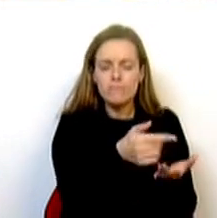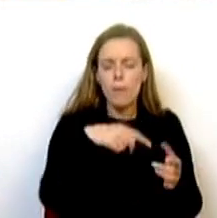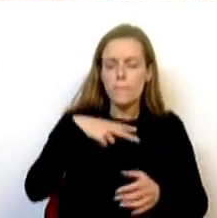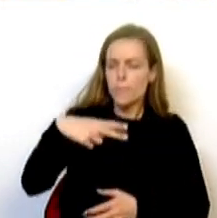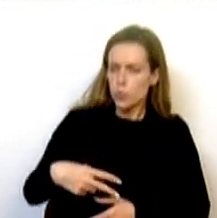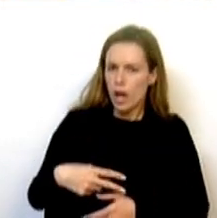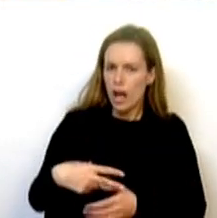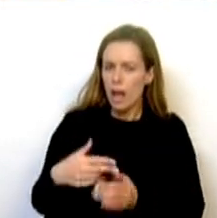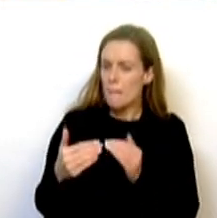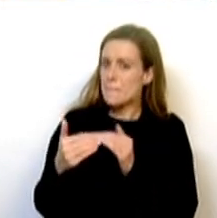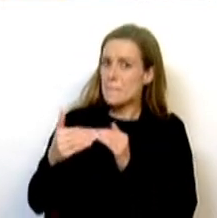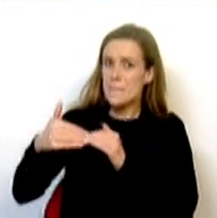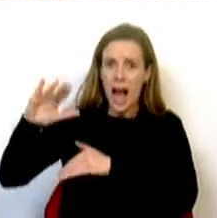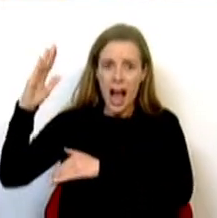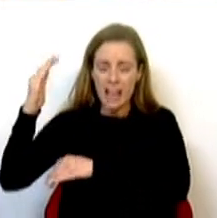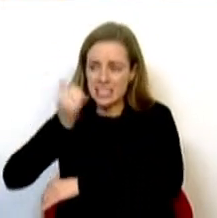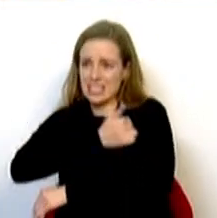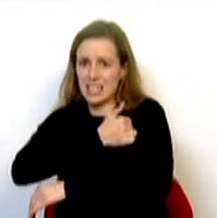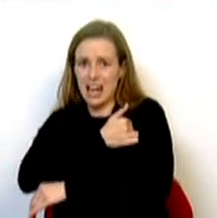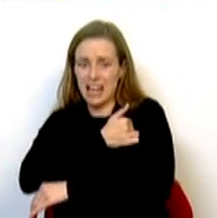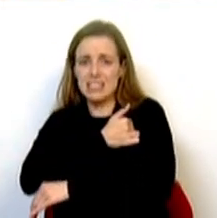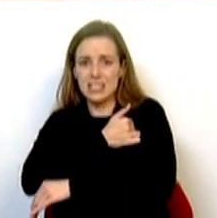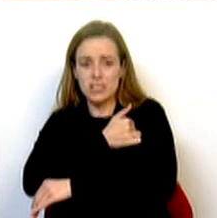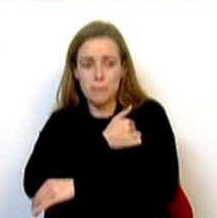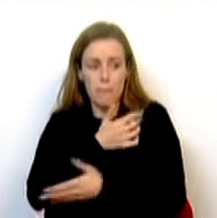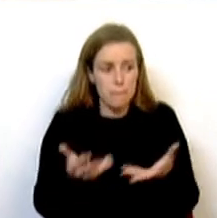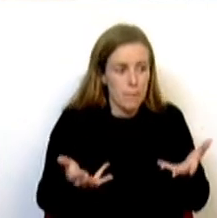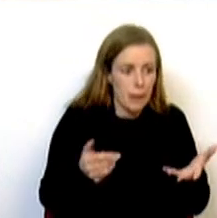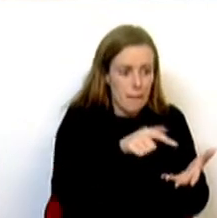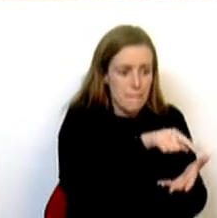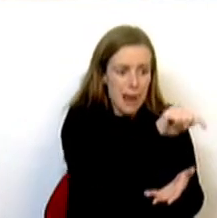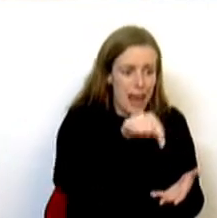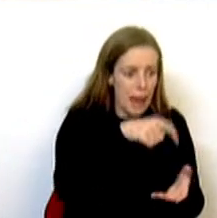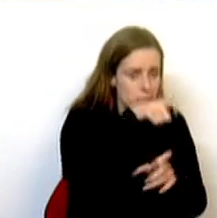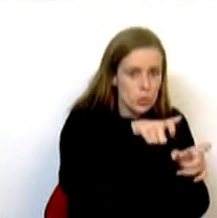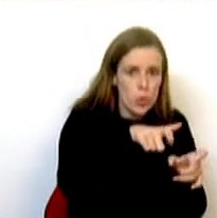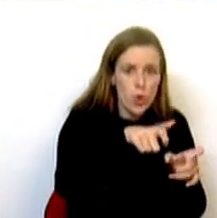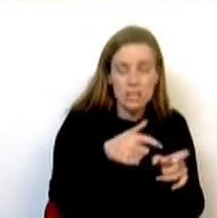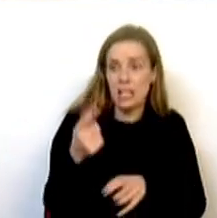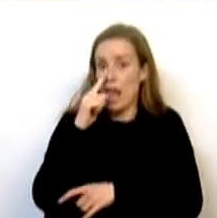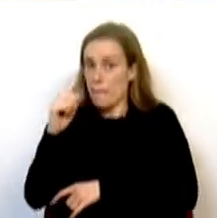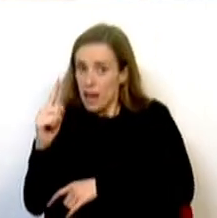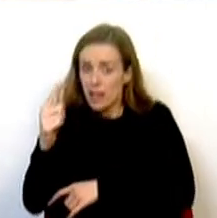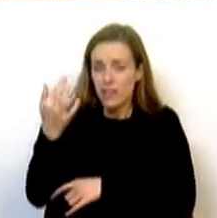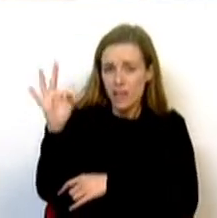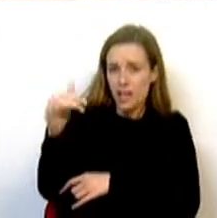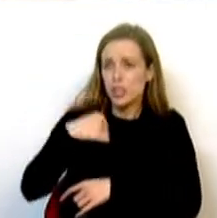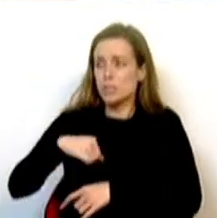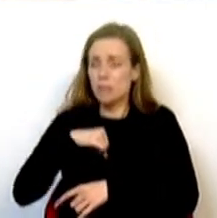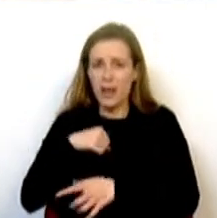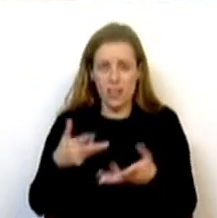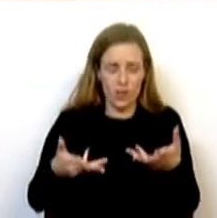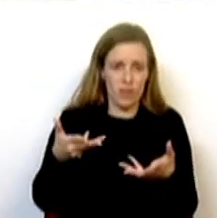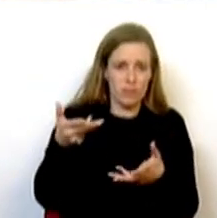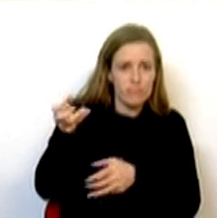habitações por habitante da União à frente da Alemanha, França ou Espanha. Portugal tem muitas